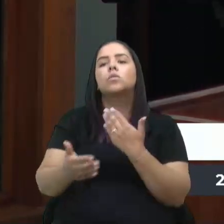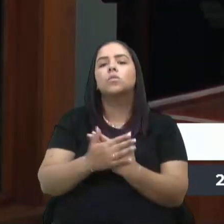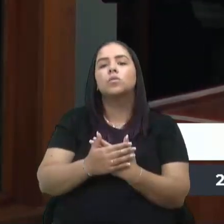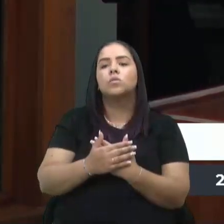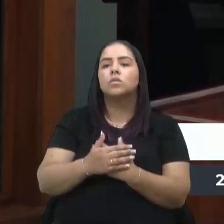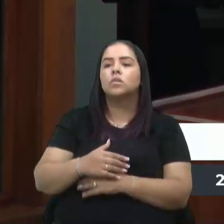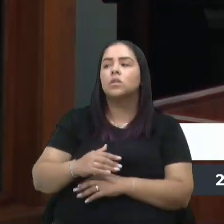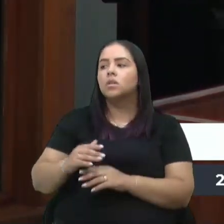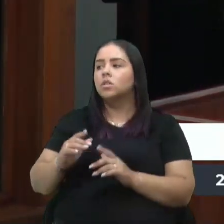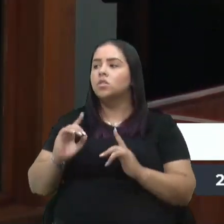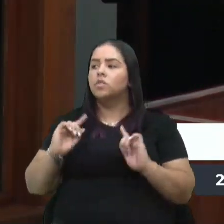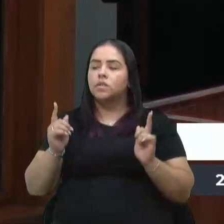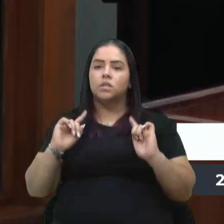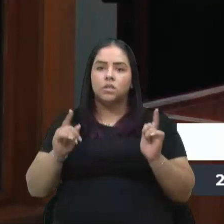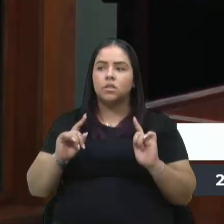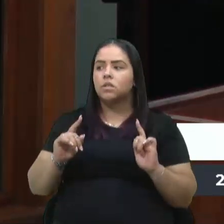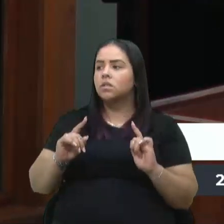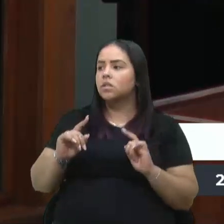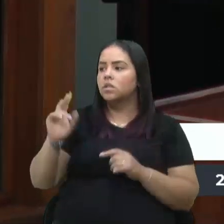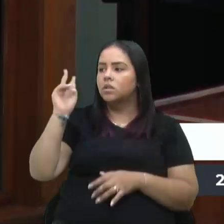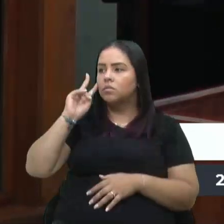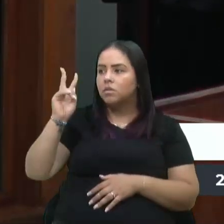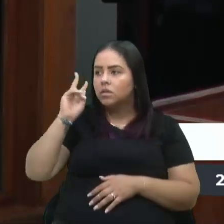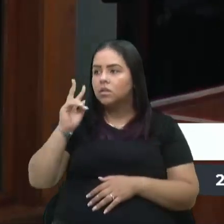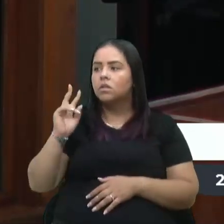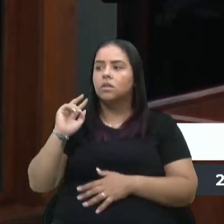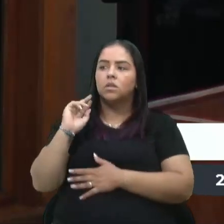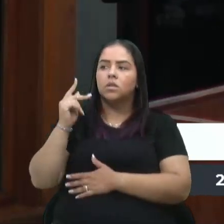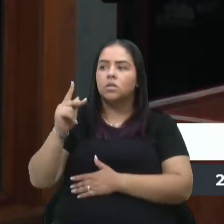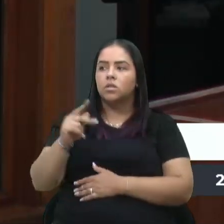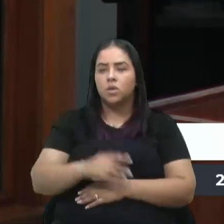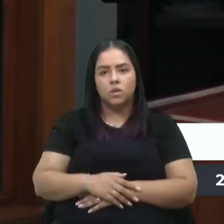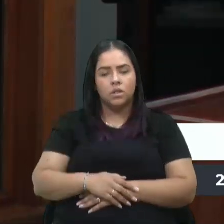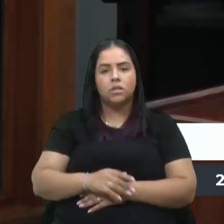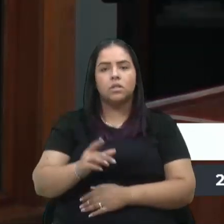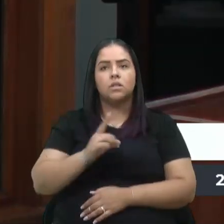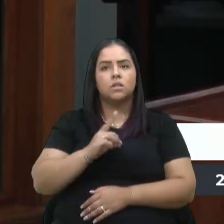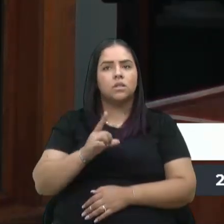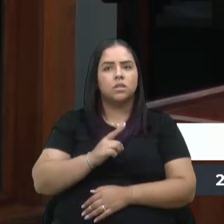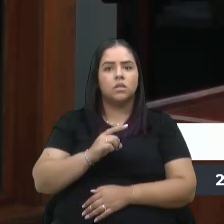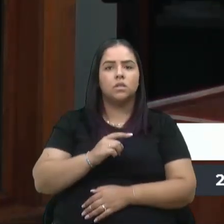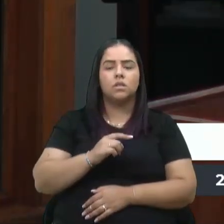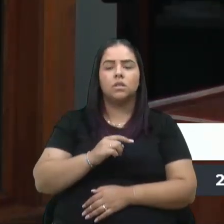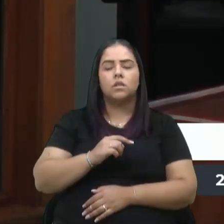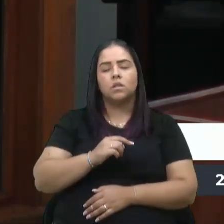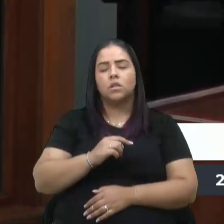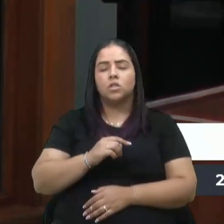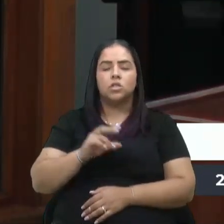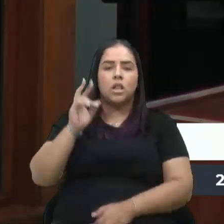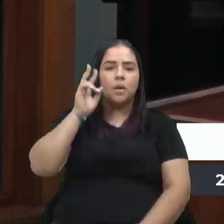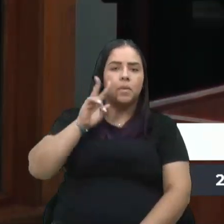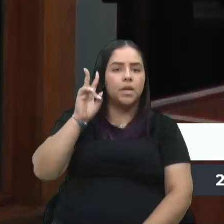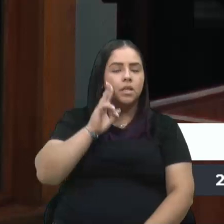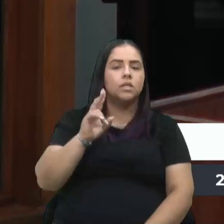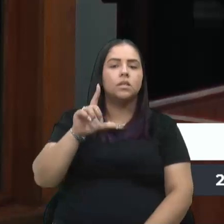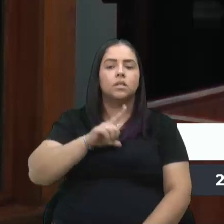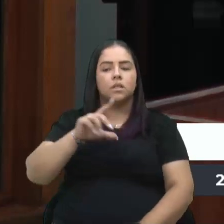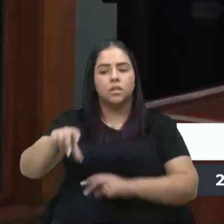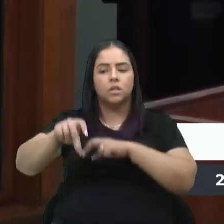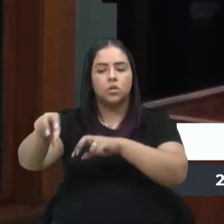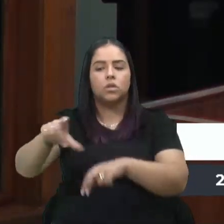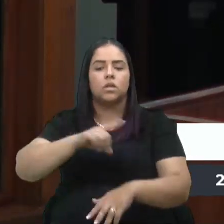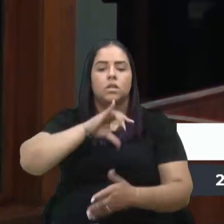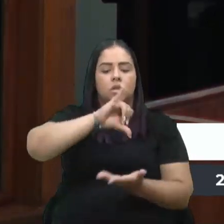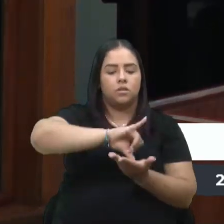tem turismo de lazer, tem turismo de memória, tem turismo de história, tem turismo de nostalgia, tem interior, tem centro,